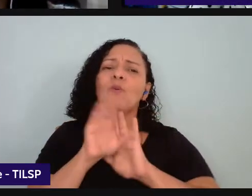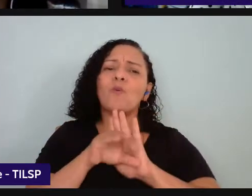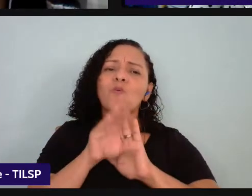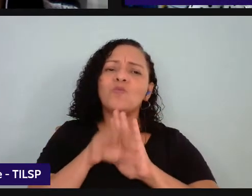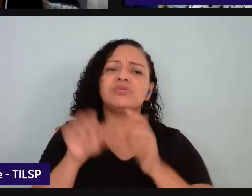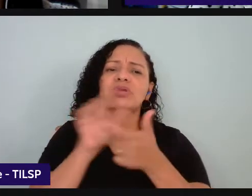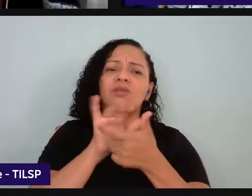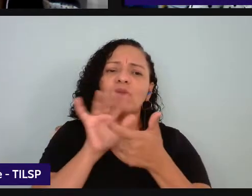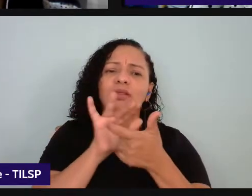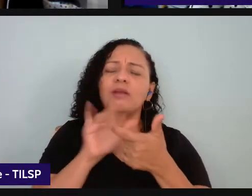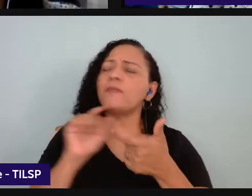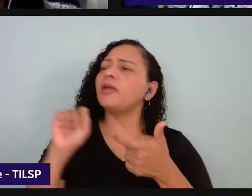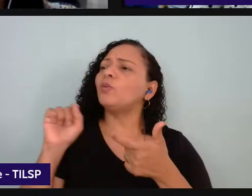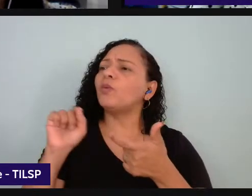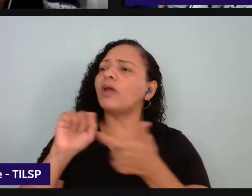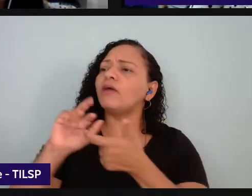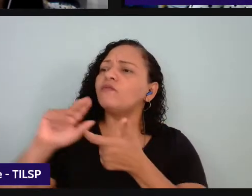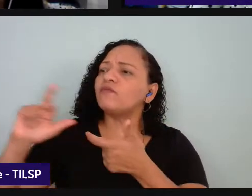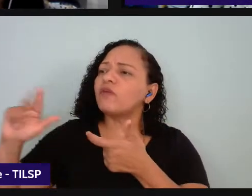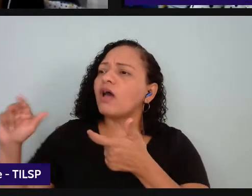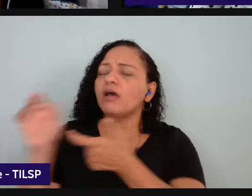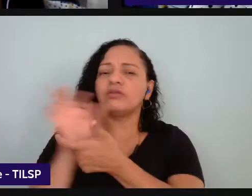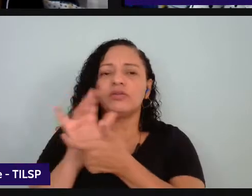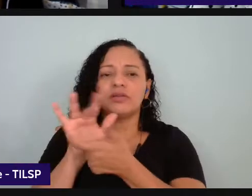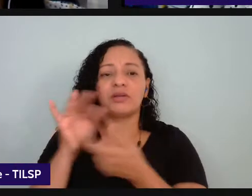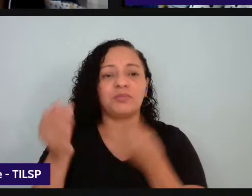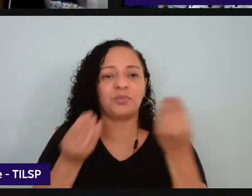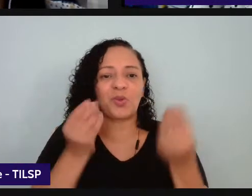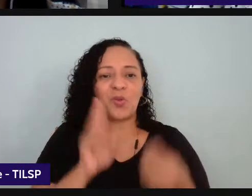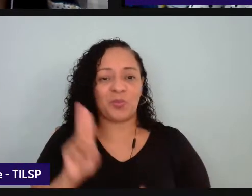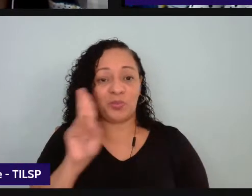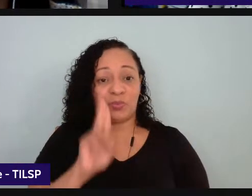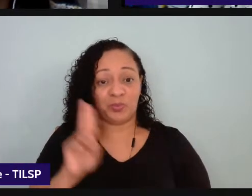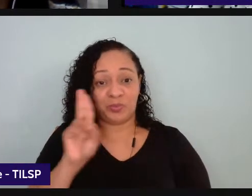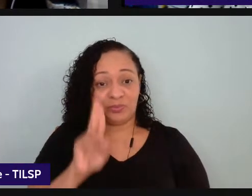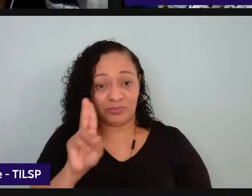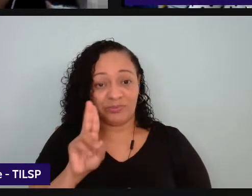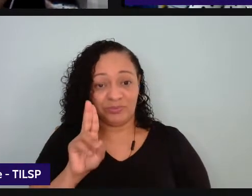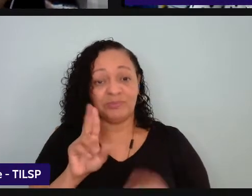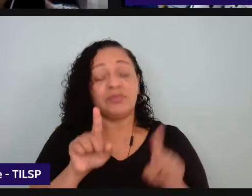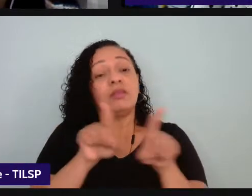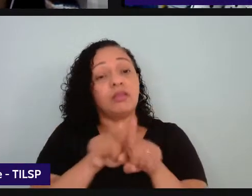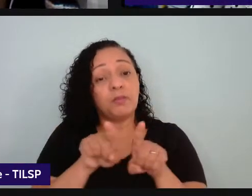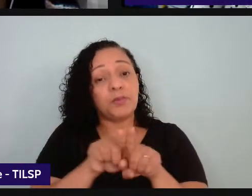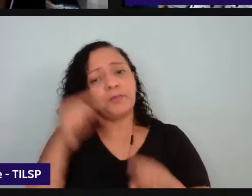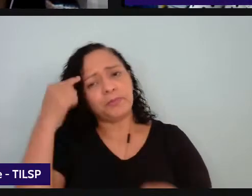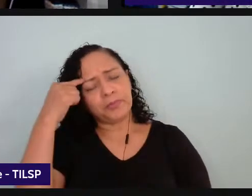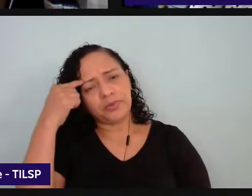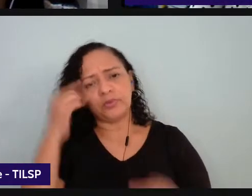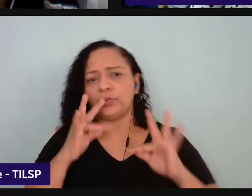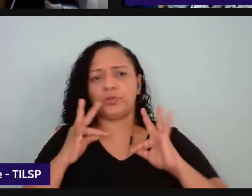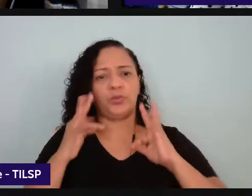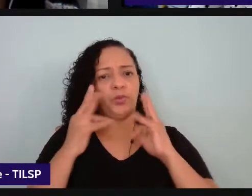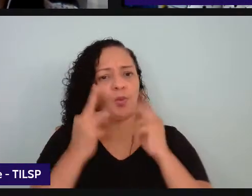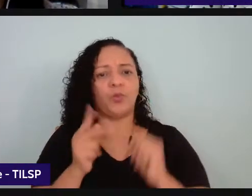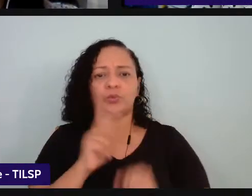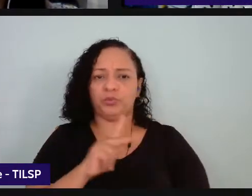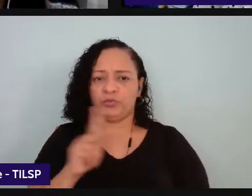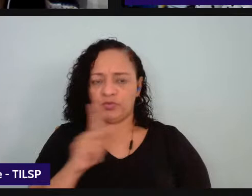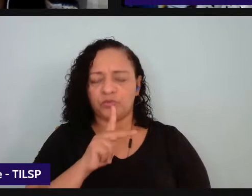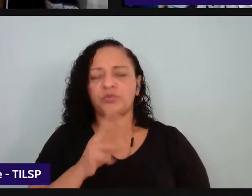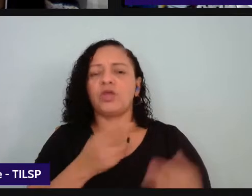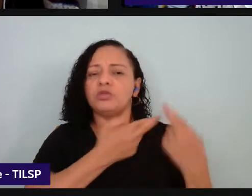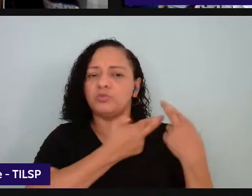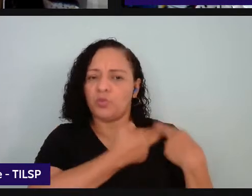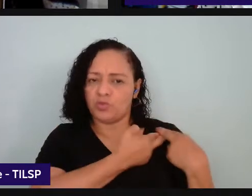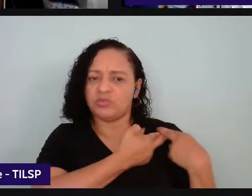multiletramento de como é que eu posso fazer isso e pensar também que todos nós professores somos responsáveis pelo